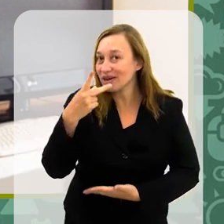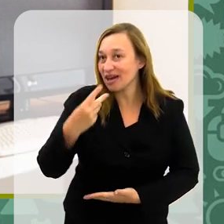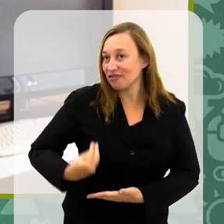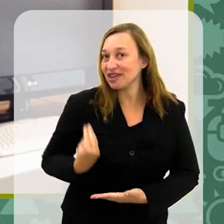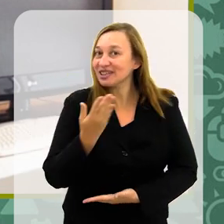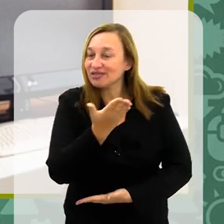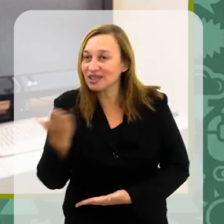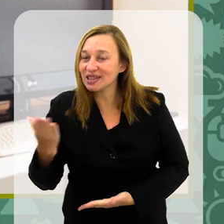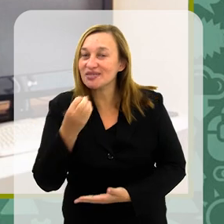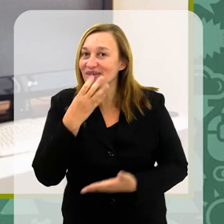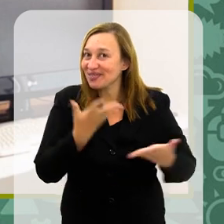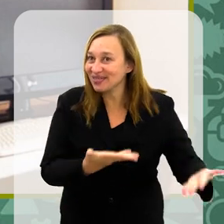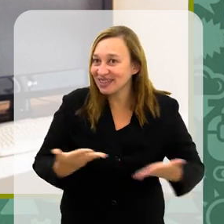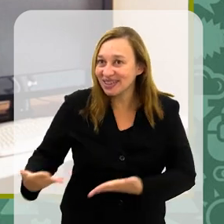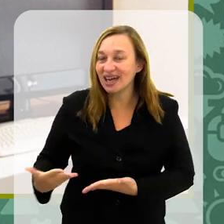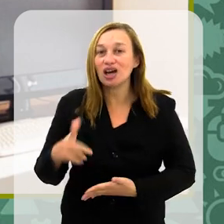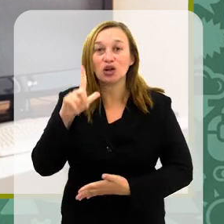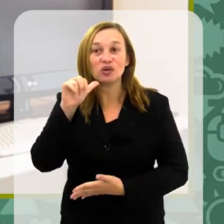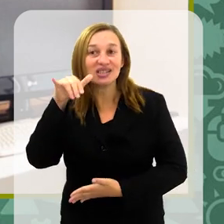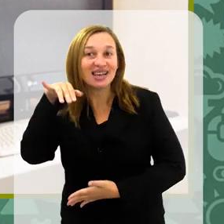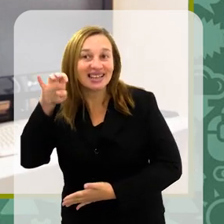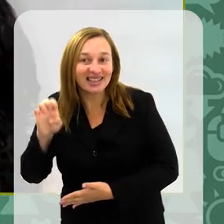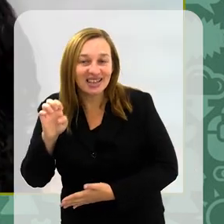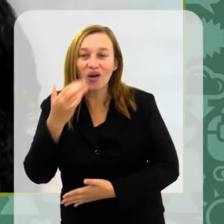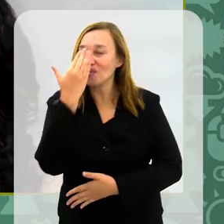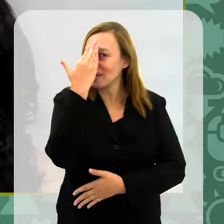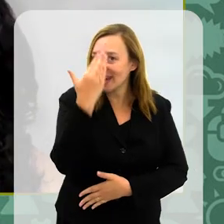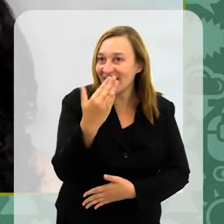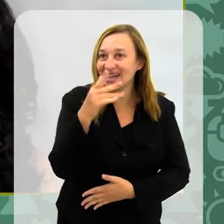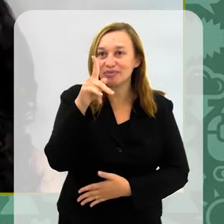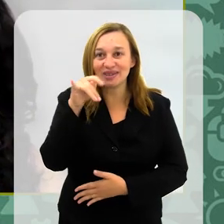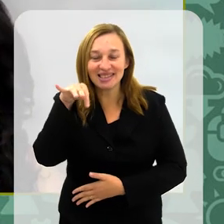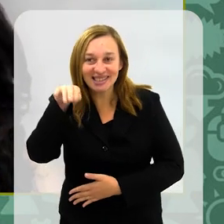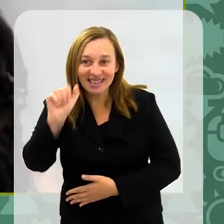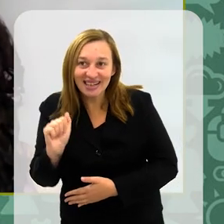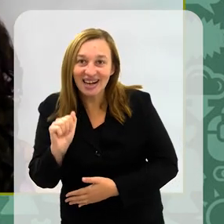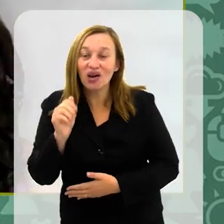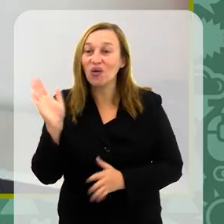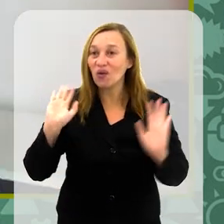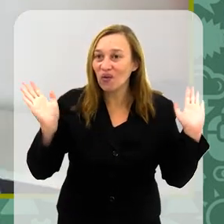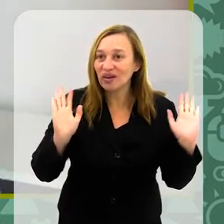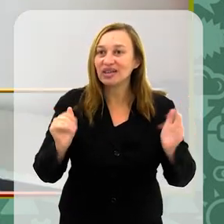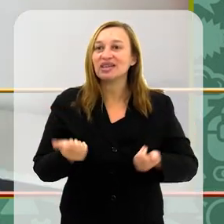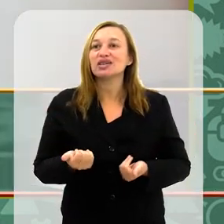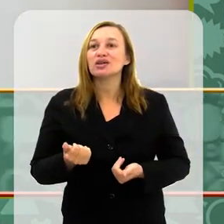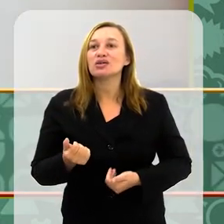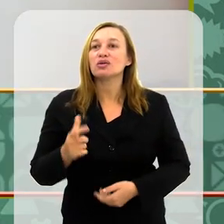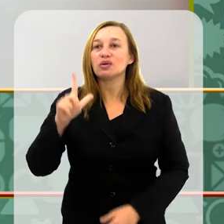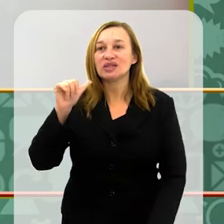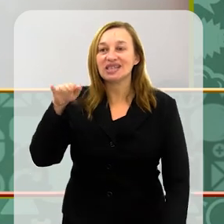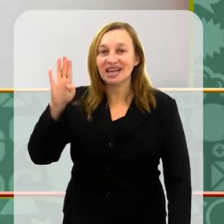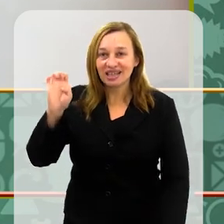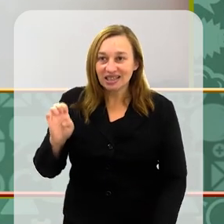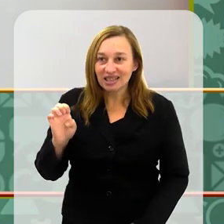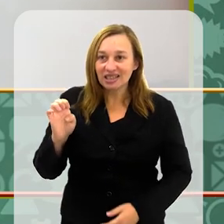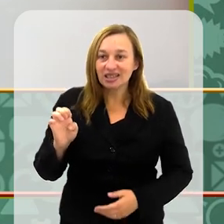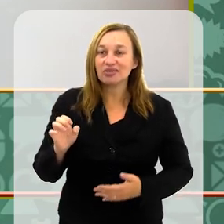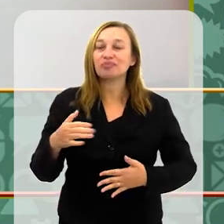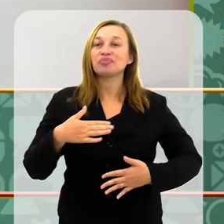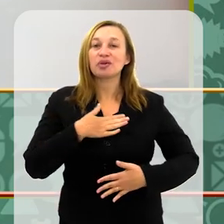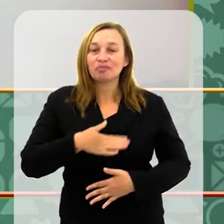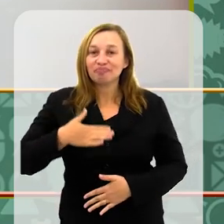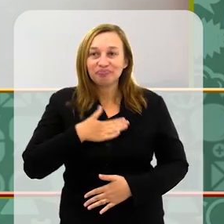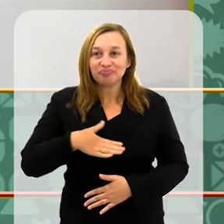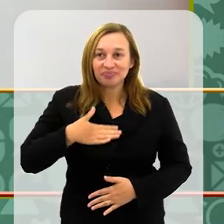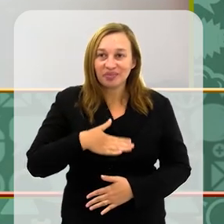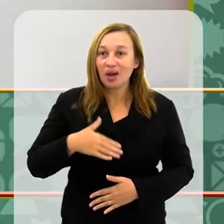presença de vocês, sejam muito bem-vindas, Luciane. Obrigada, Priscila. Oi, gente. Eu sou Luciane Rangel. É um prazer